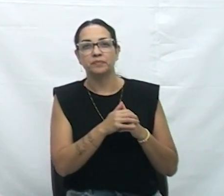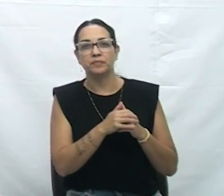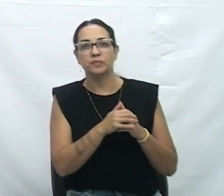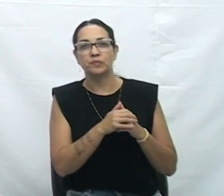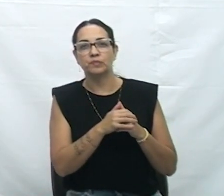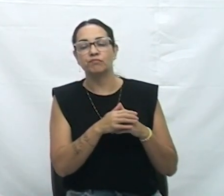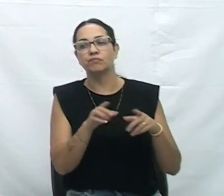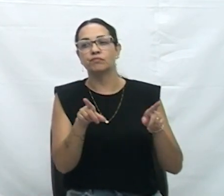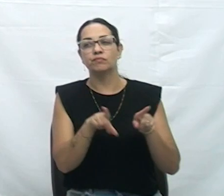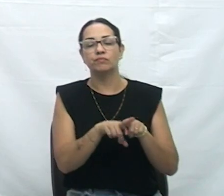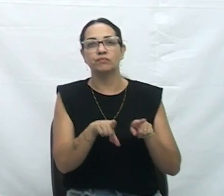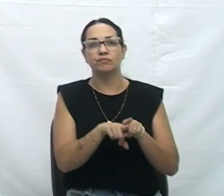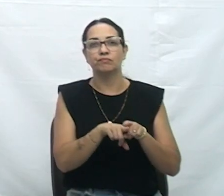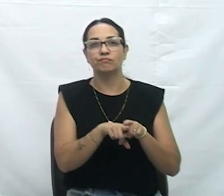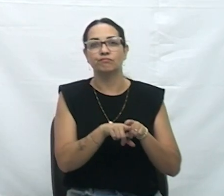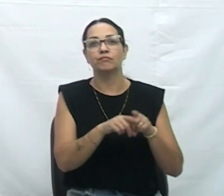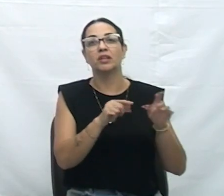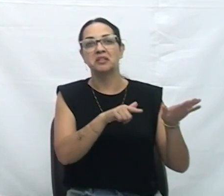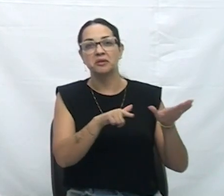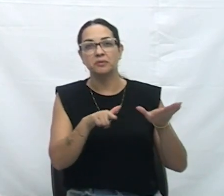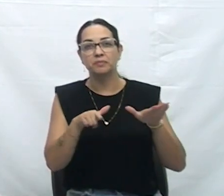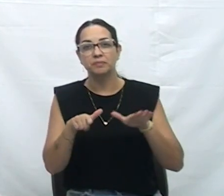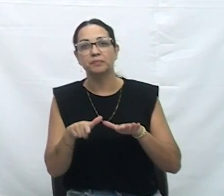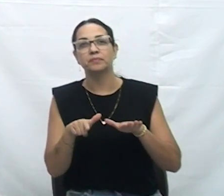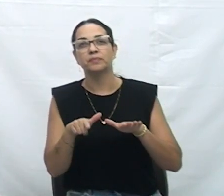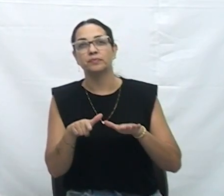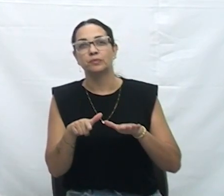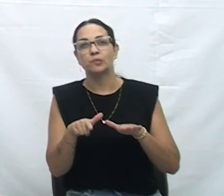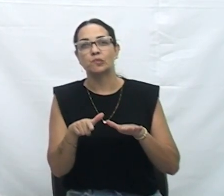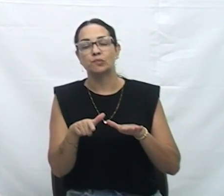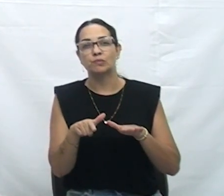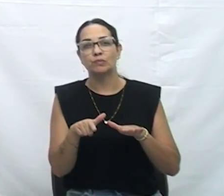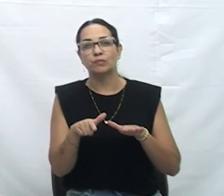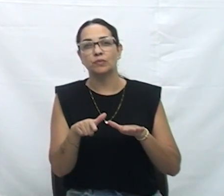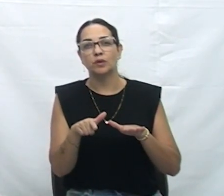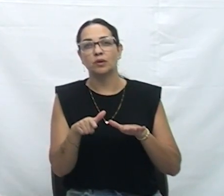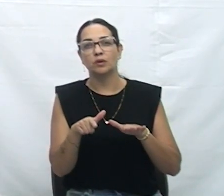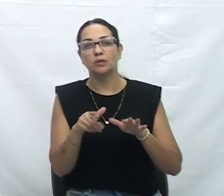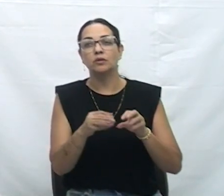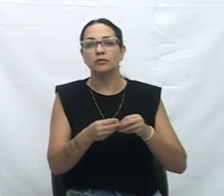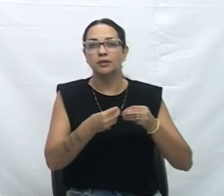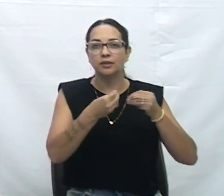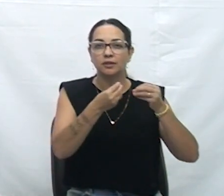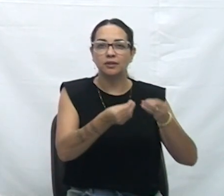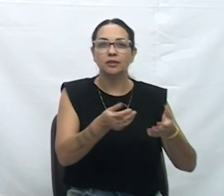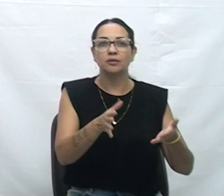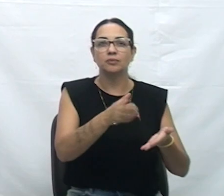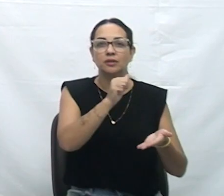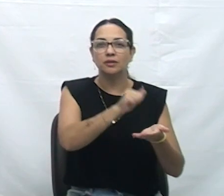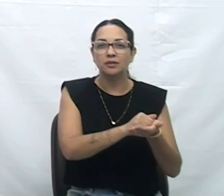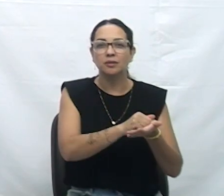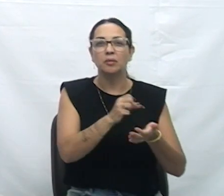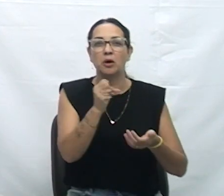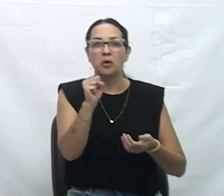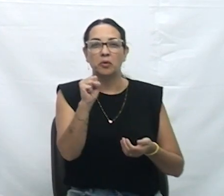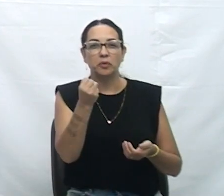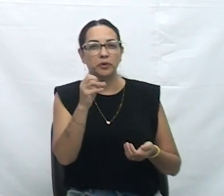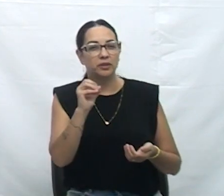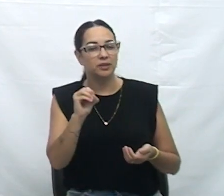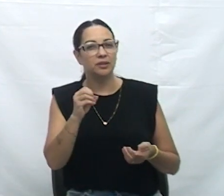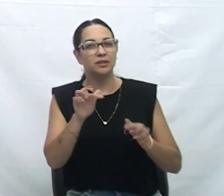Também, na mesma semana, foi a entrega das escrituras ali para mais de 80 famílias.